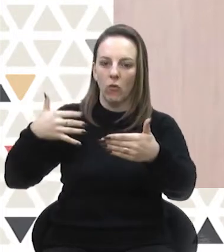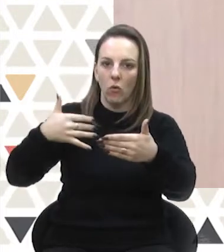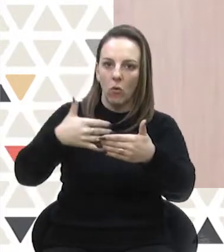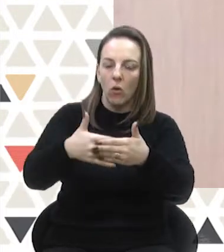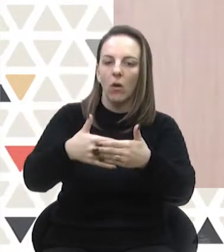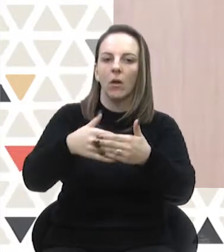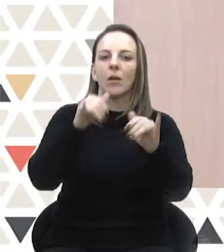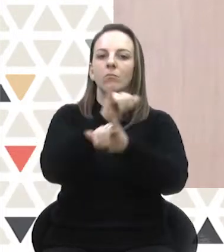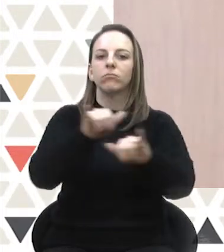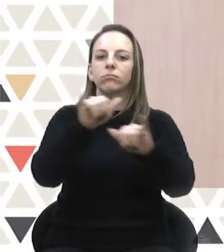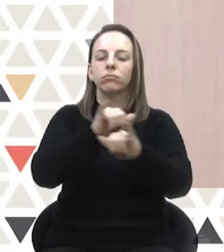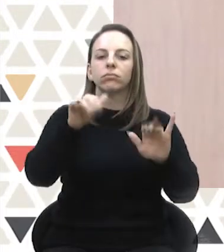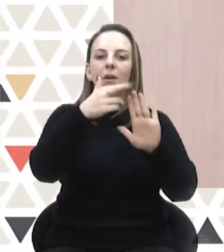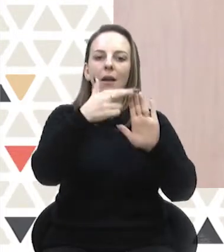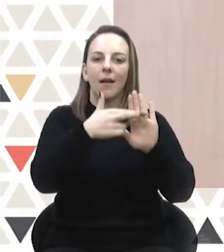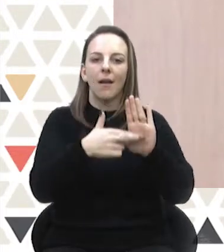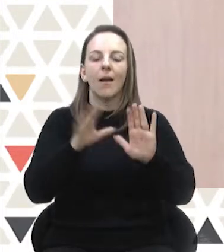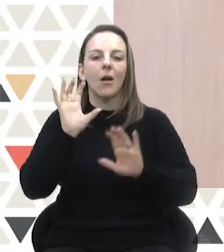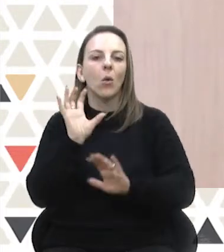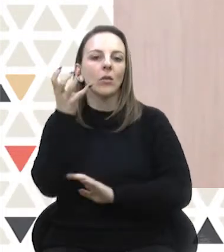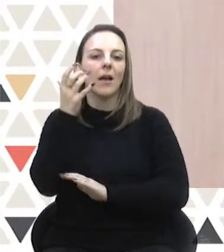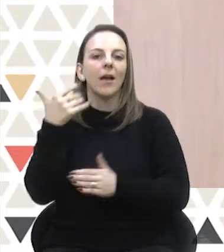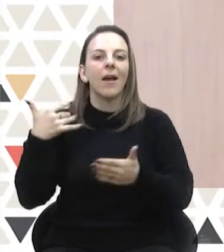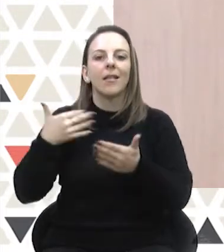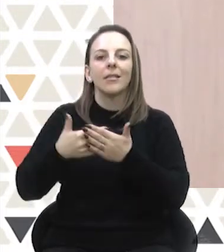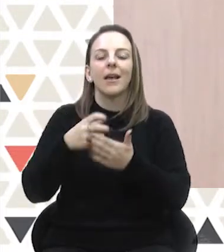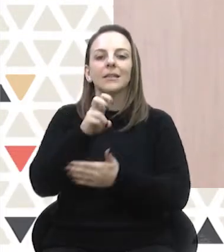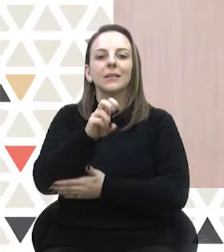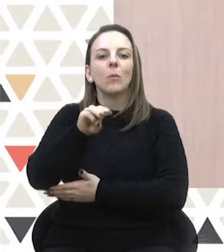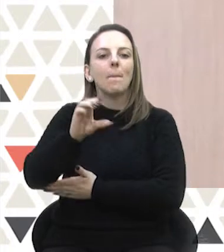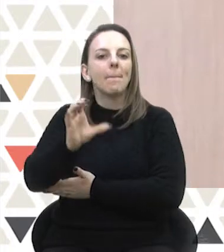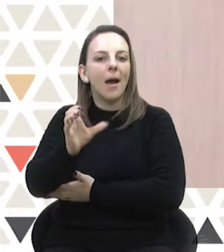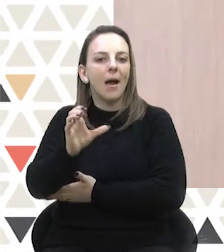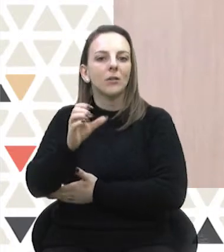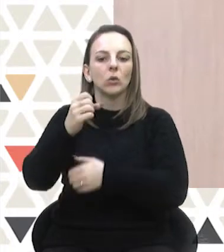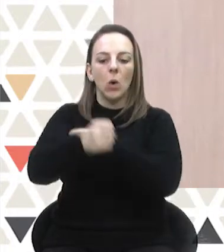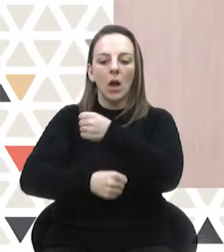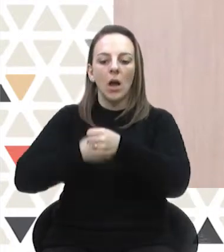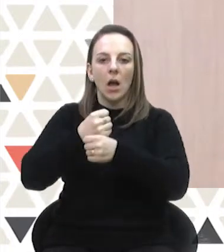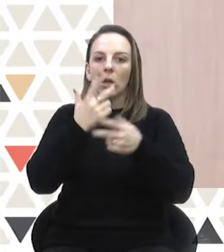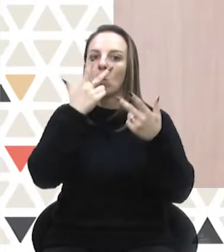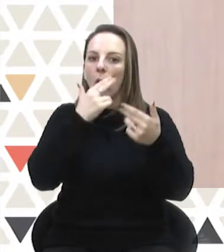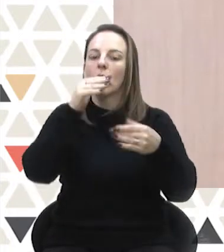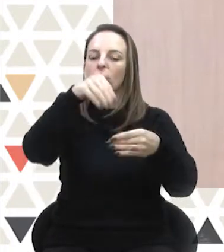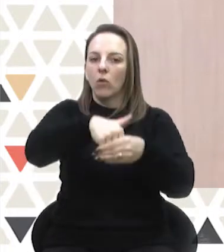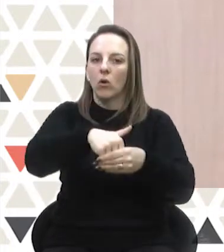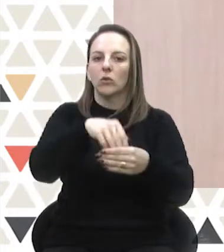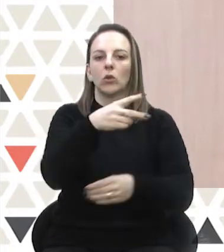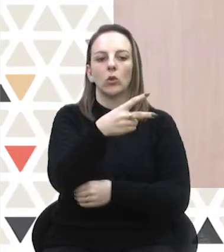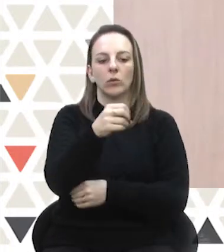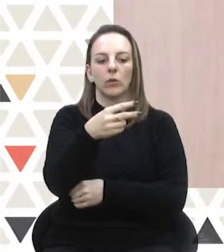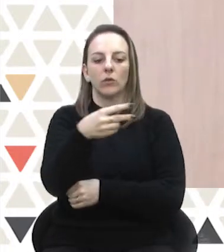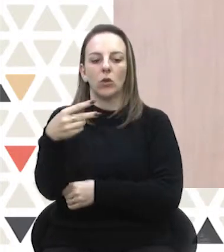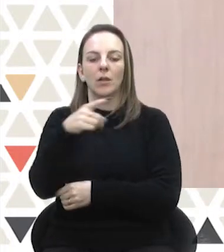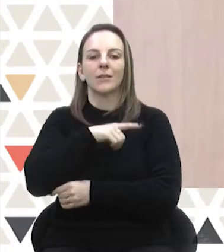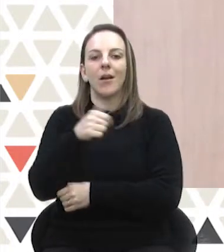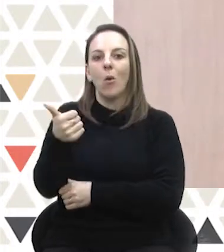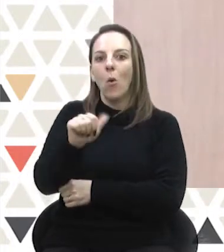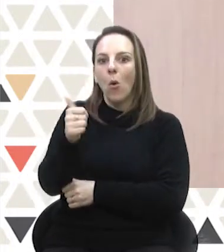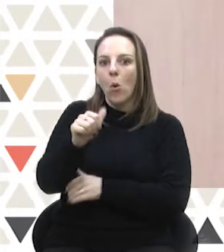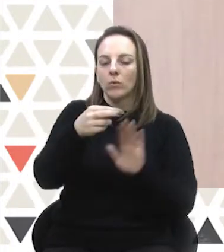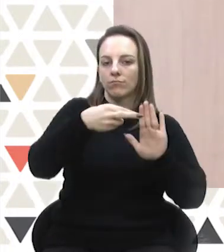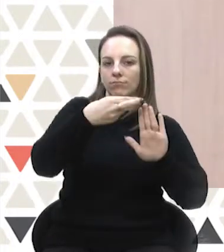divulgação dessas regras ocorre até o dia 5 de março do ano da eleição. Para 2022, são 11